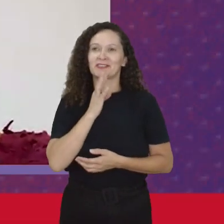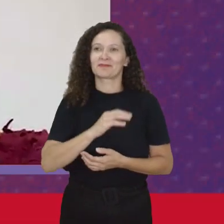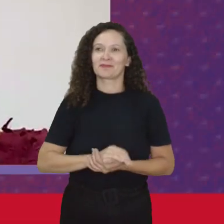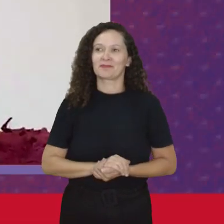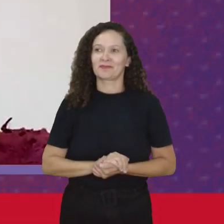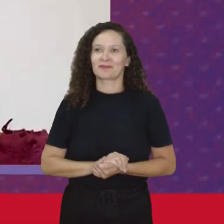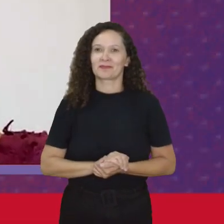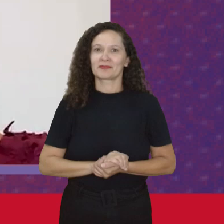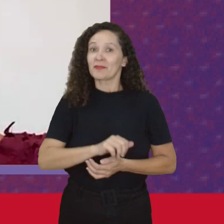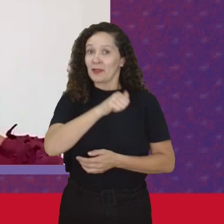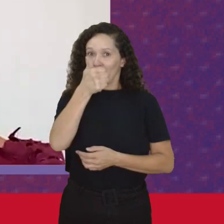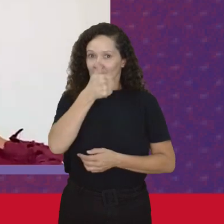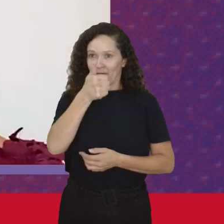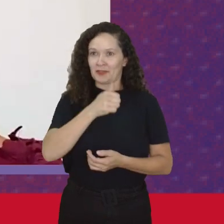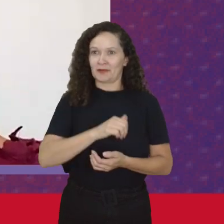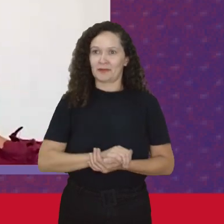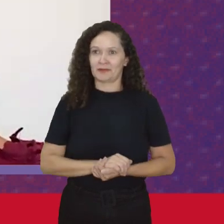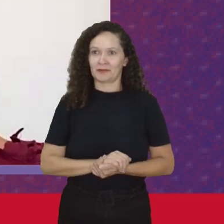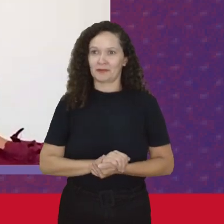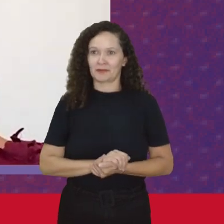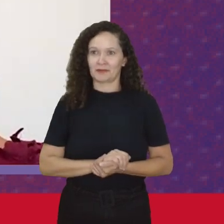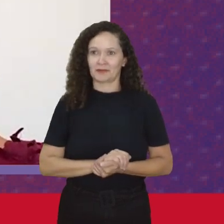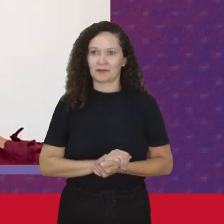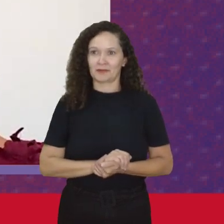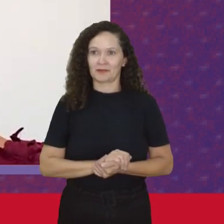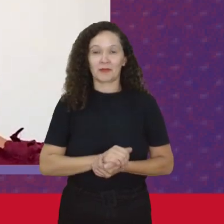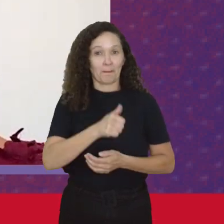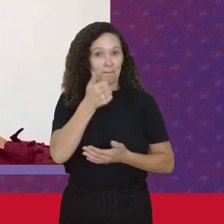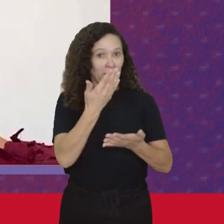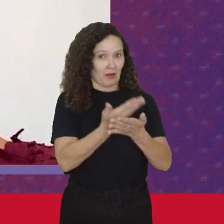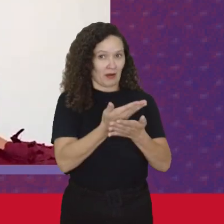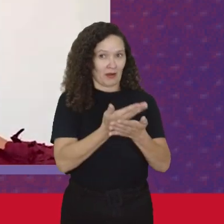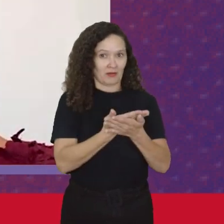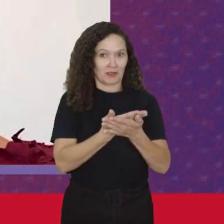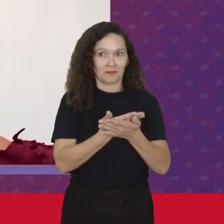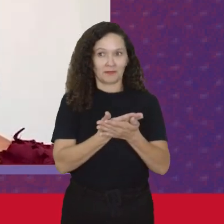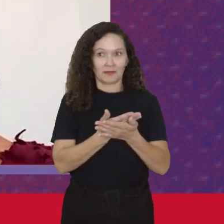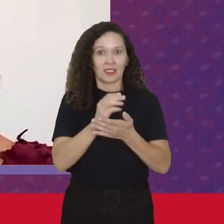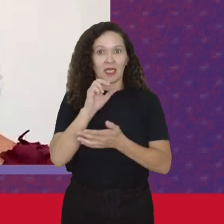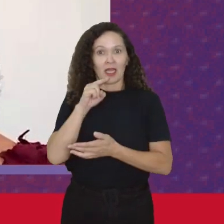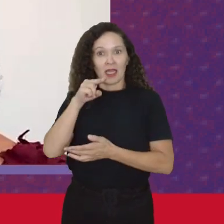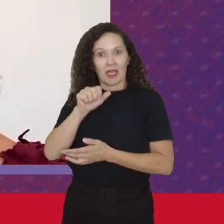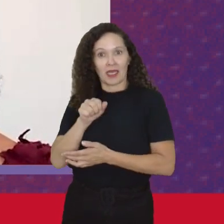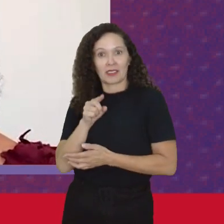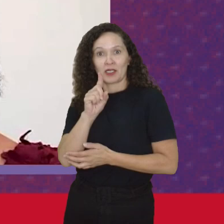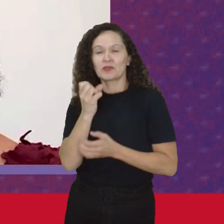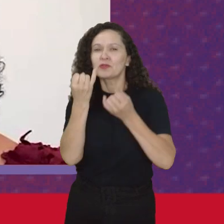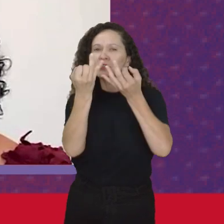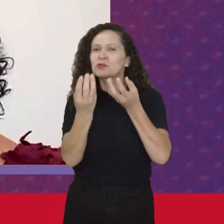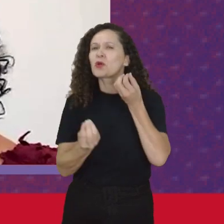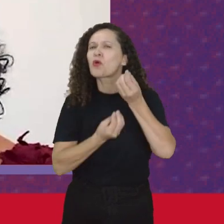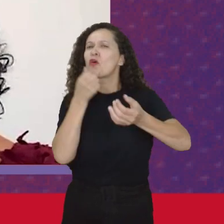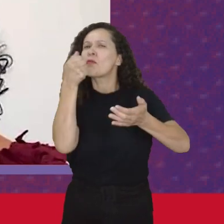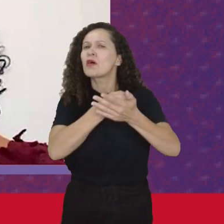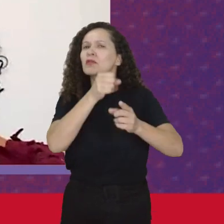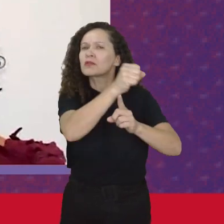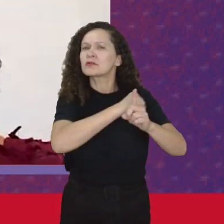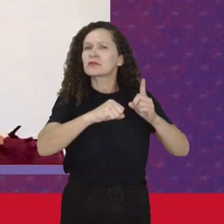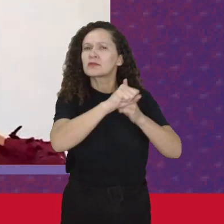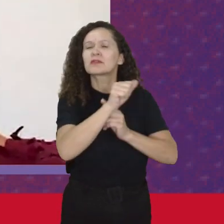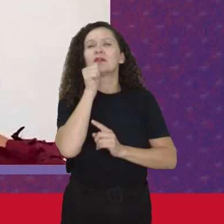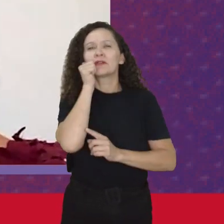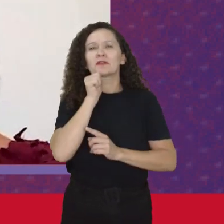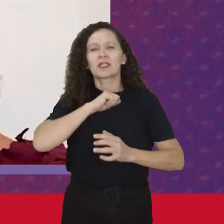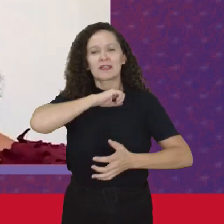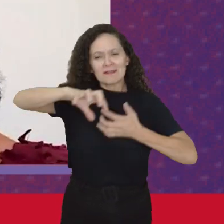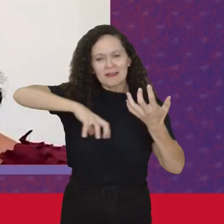Queria primeiro Comentar Que na primeira aula A Nalu Explicou Como foi A luta social Das mulheres Na